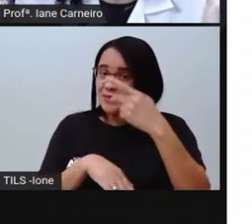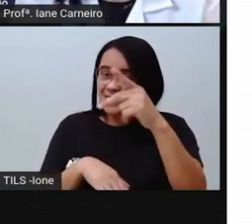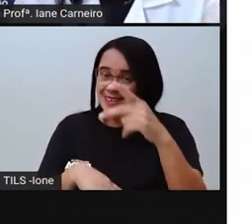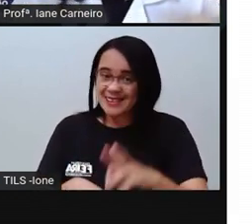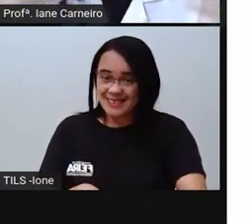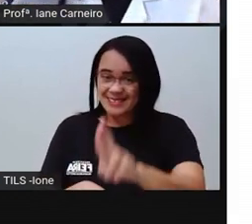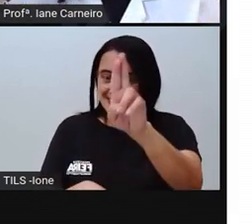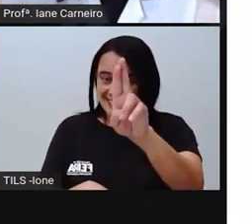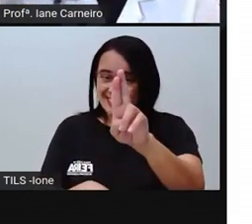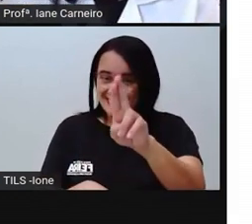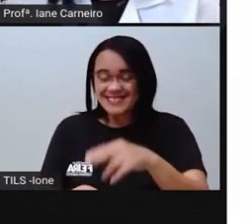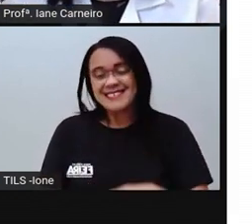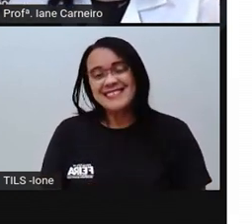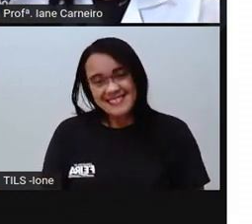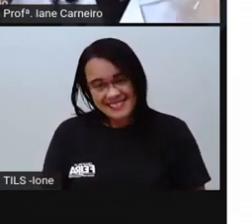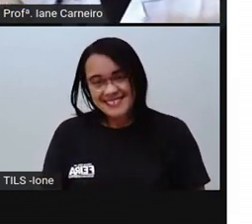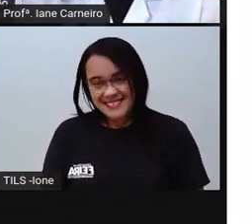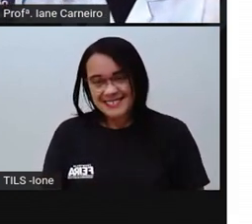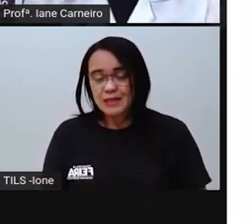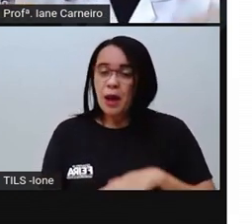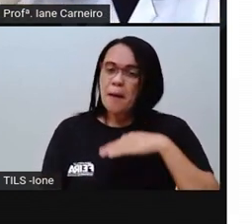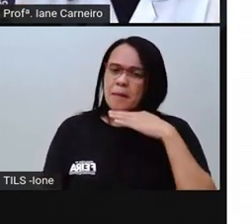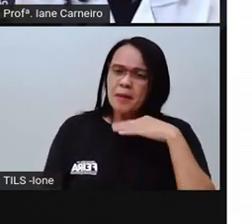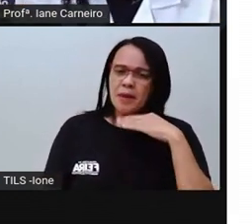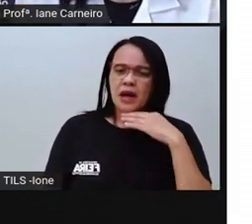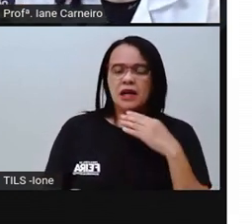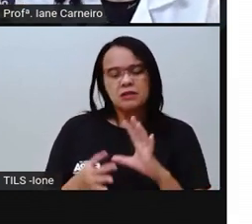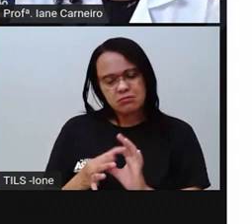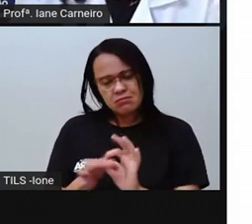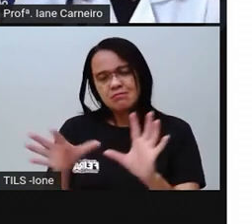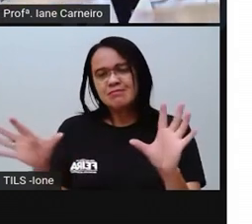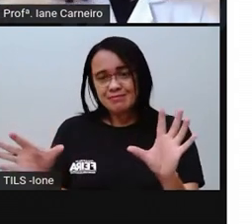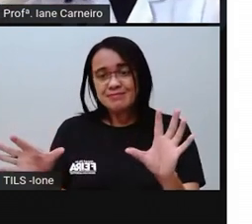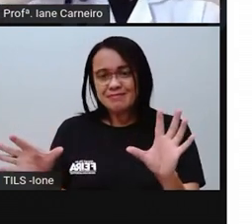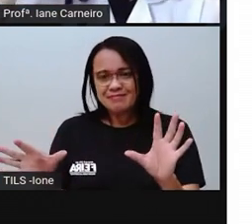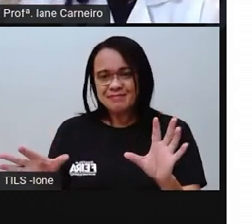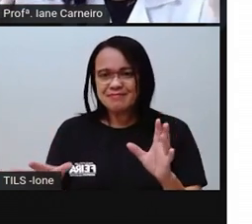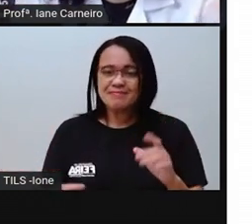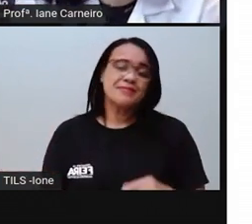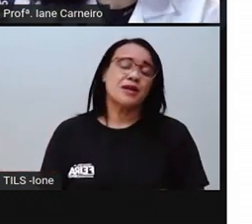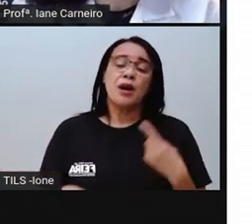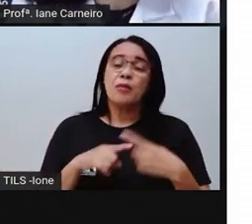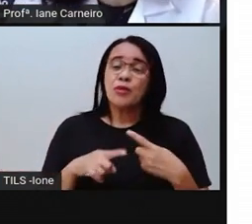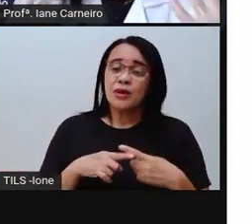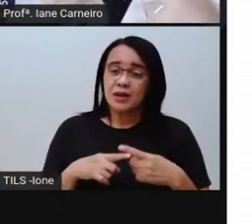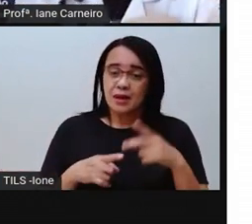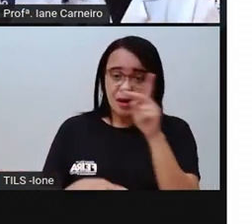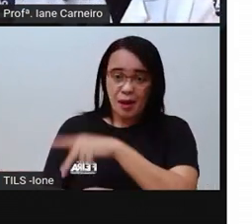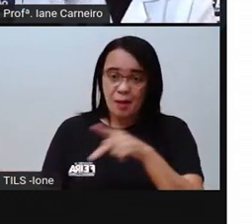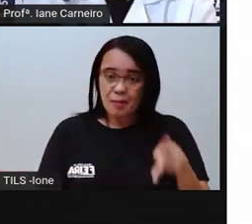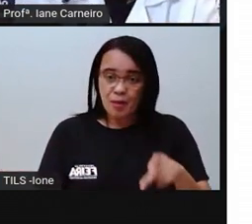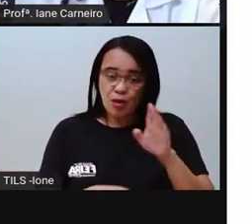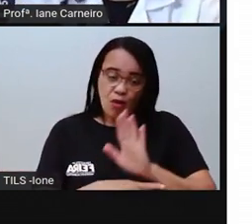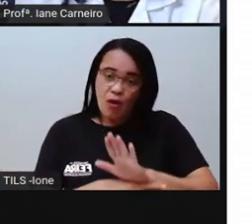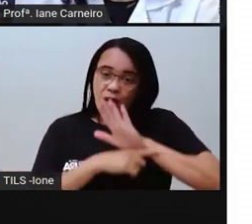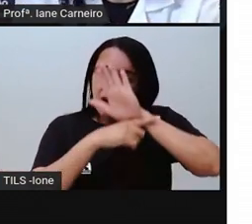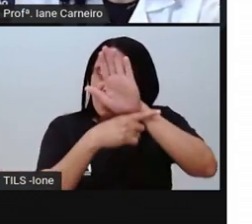E a pró também não estava deixando de ser criança, né? A pró estava ajudando nos